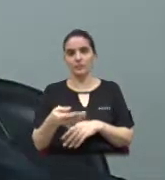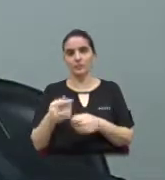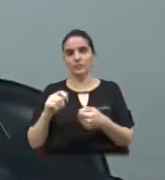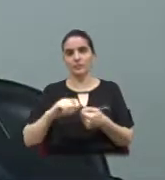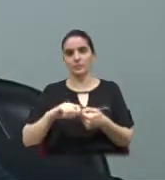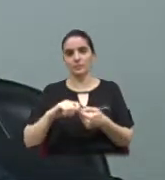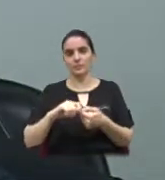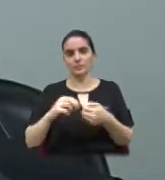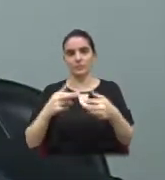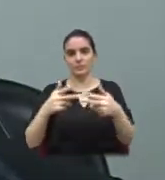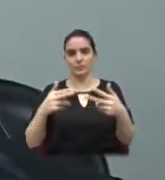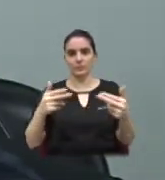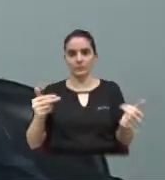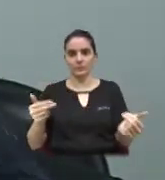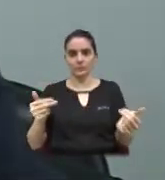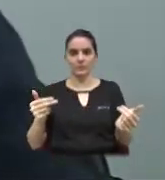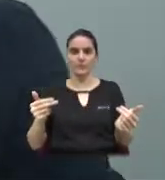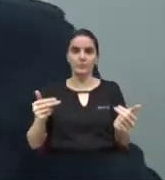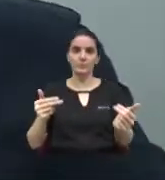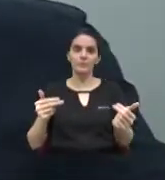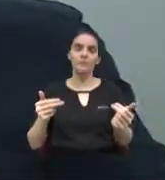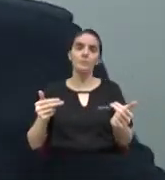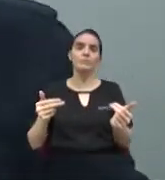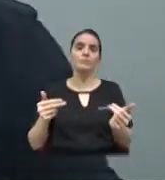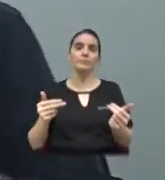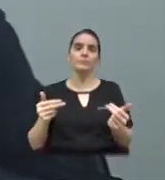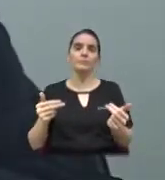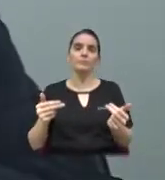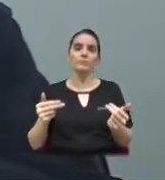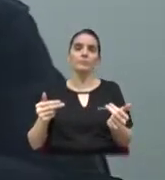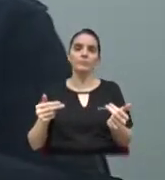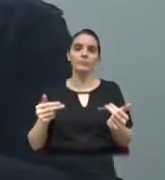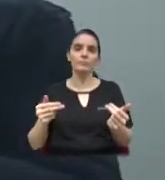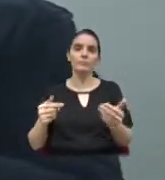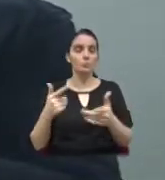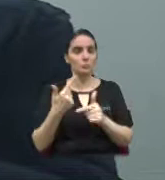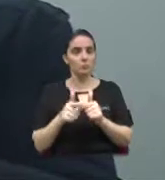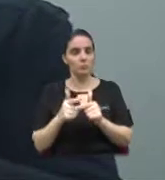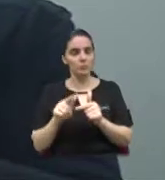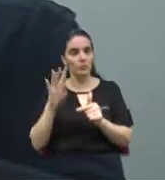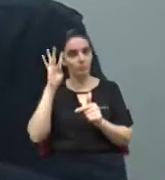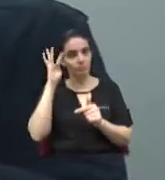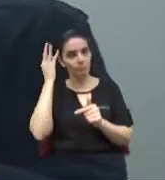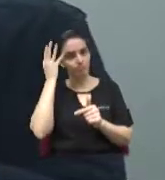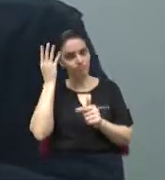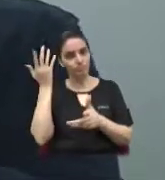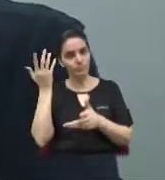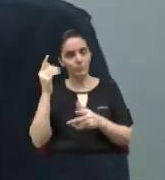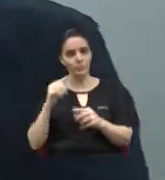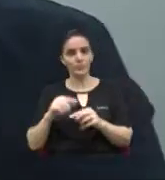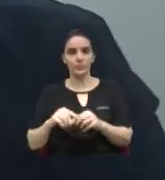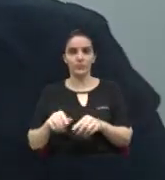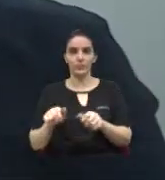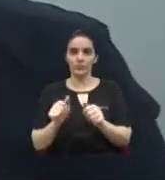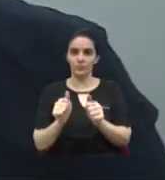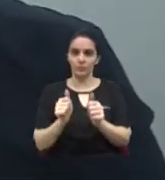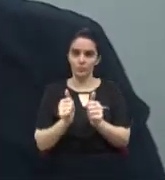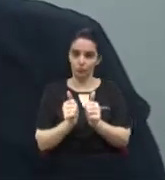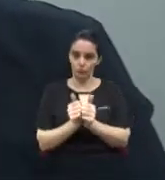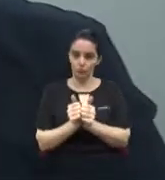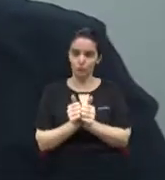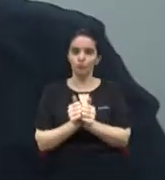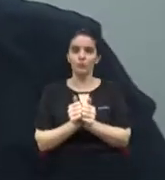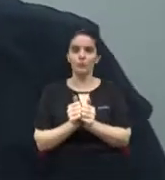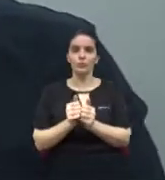entes para que possamos ter esse assunto resolvido. Estive com o deputado Carlos César, que